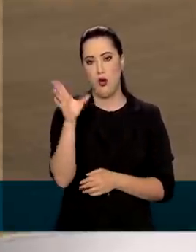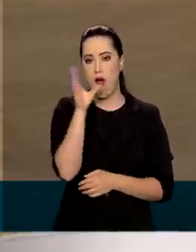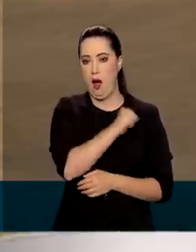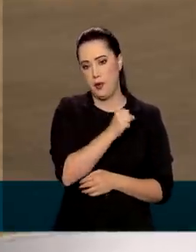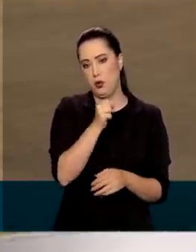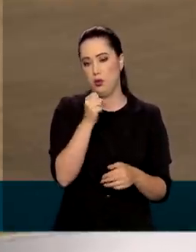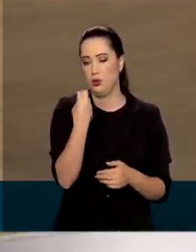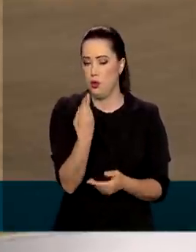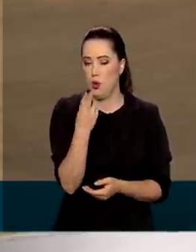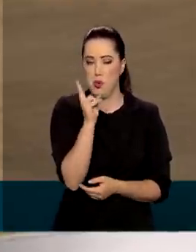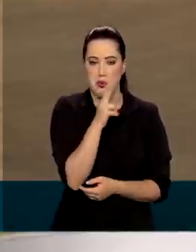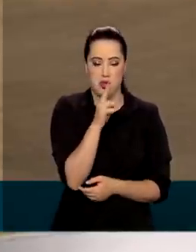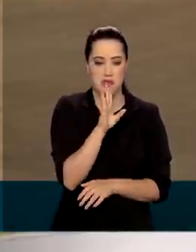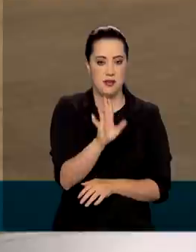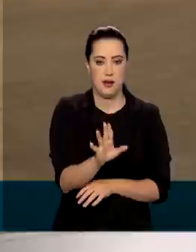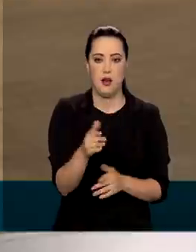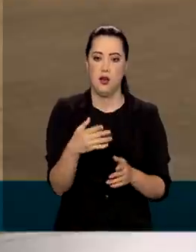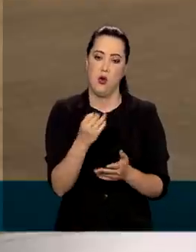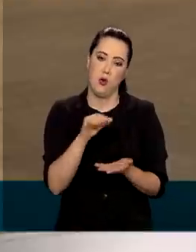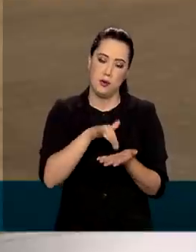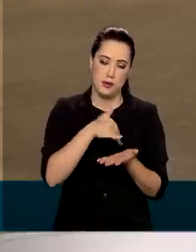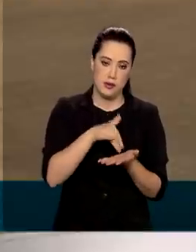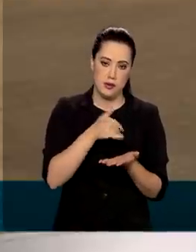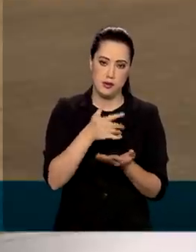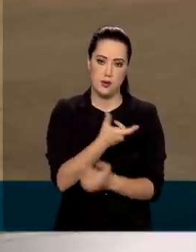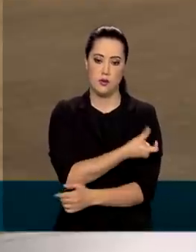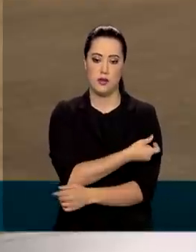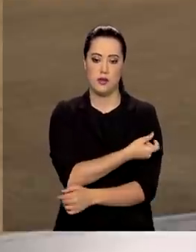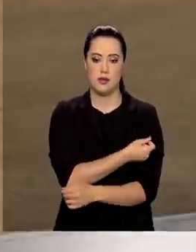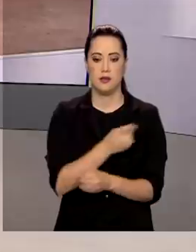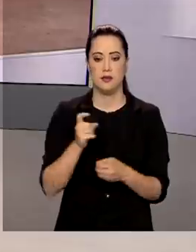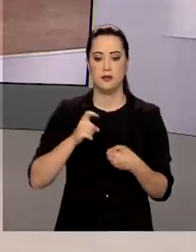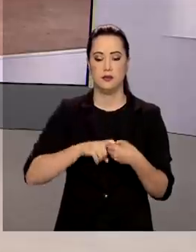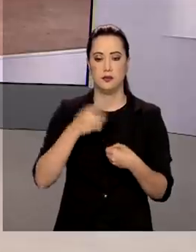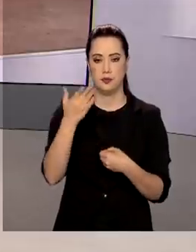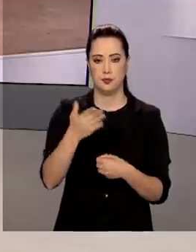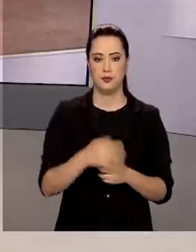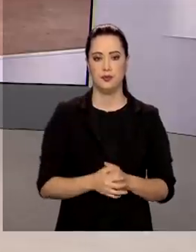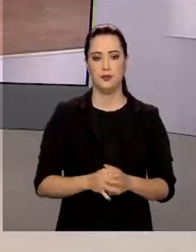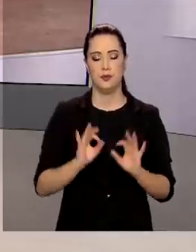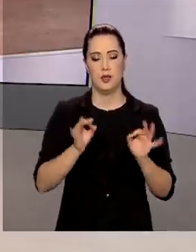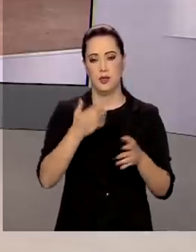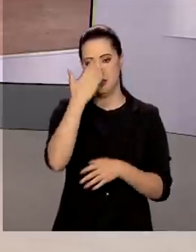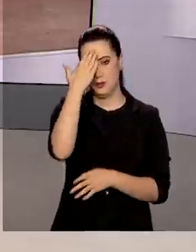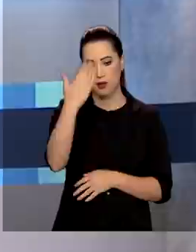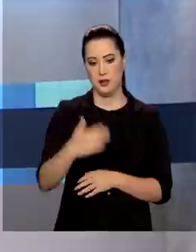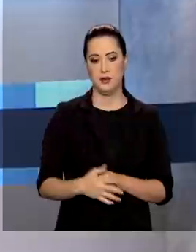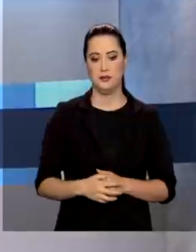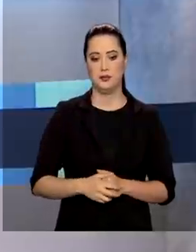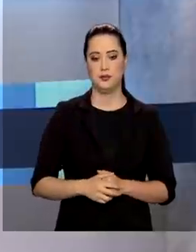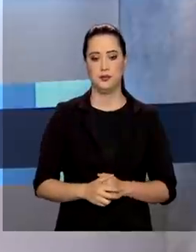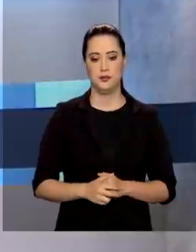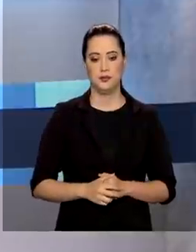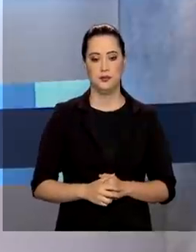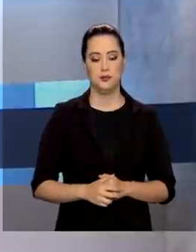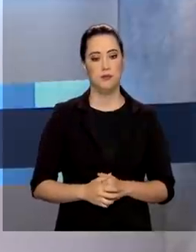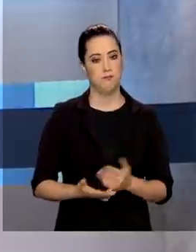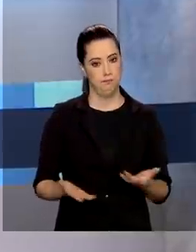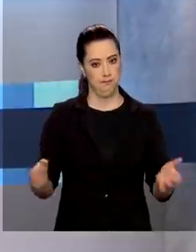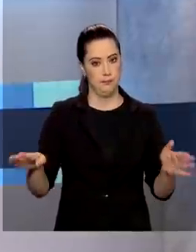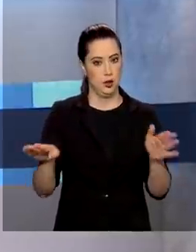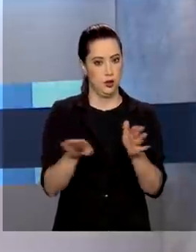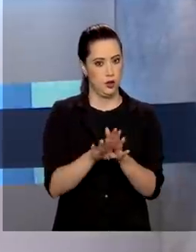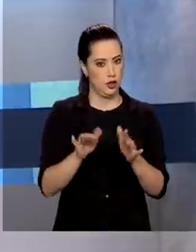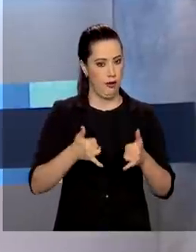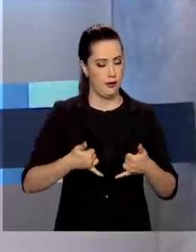ou de registro das vacinas. Volto com você no estúdio, Manuela. Muito obrigada, Gabriela. Com a chegada